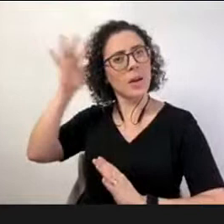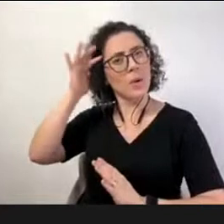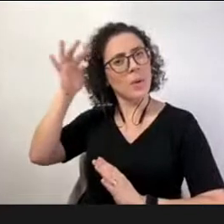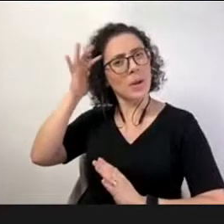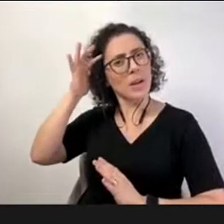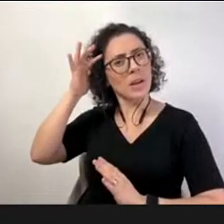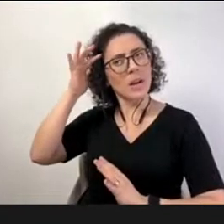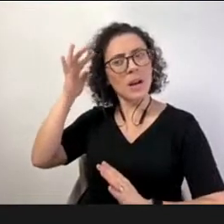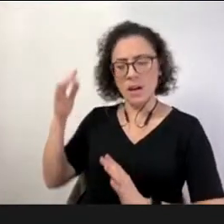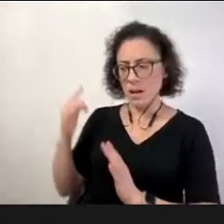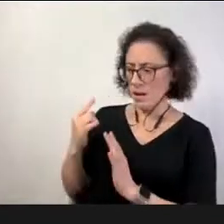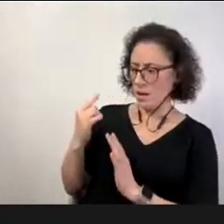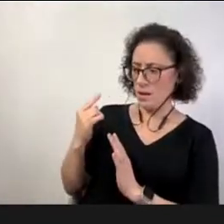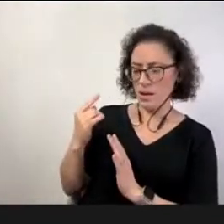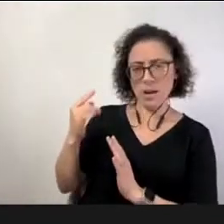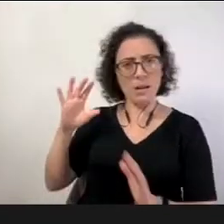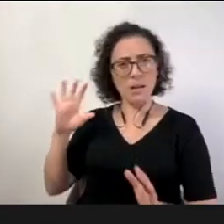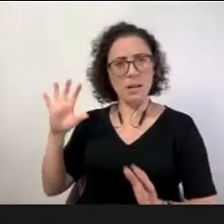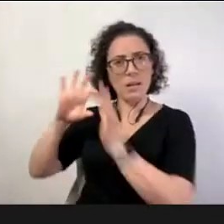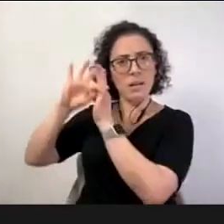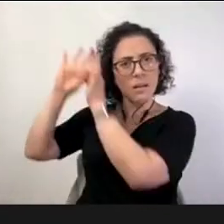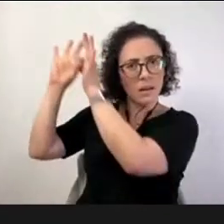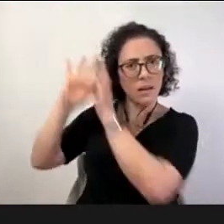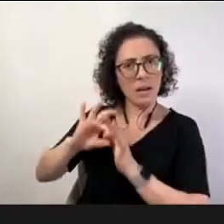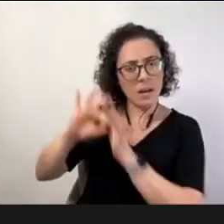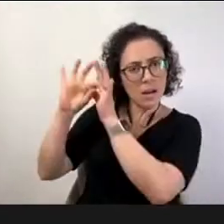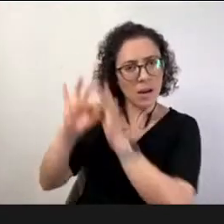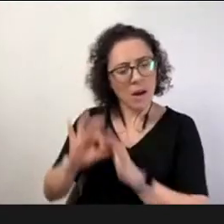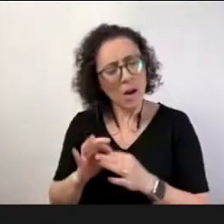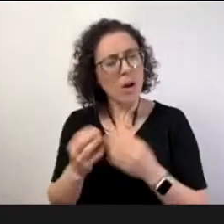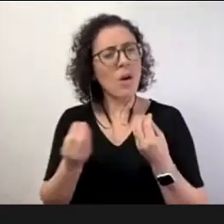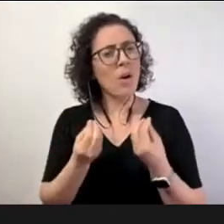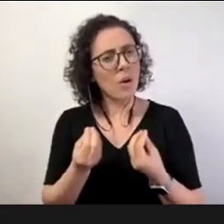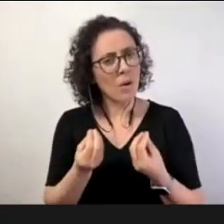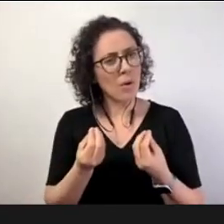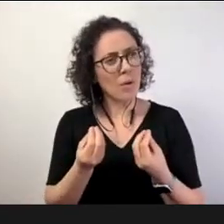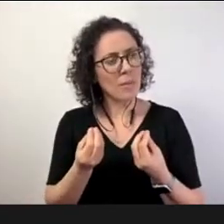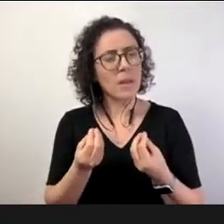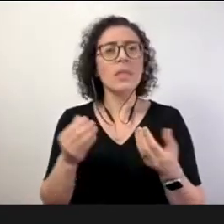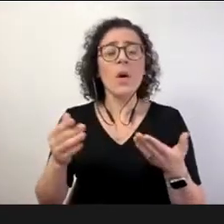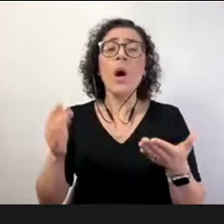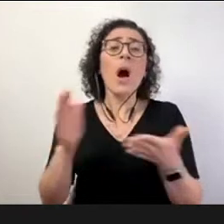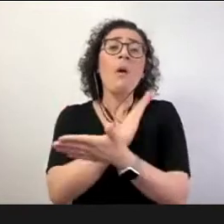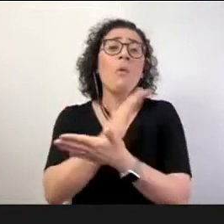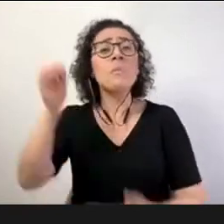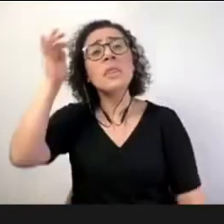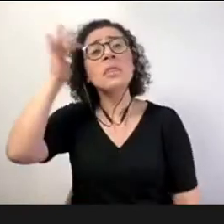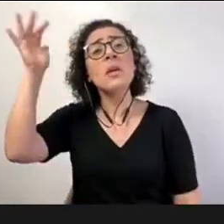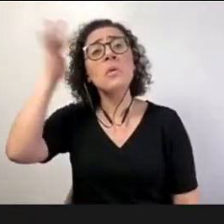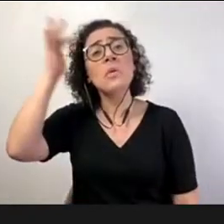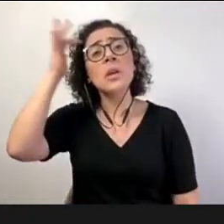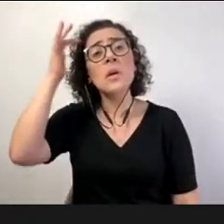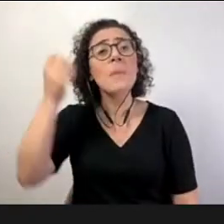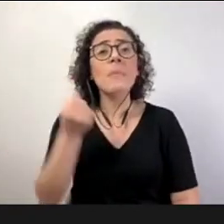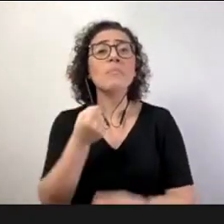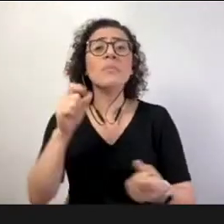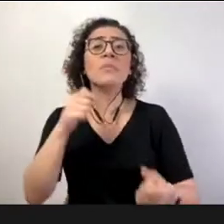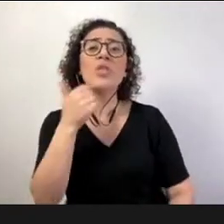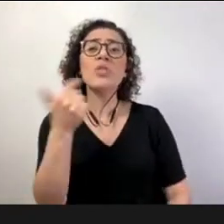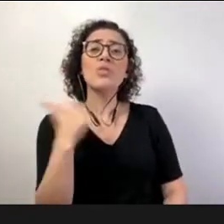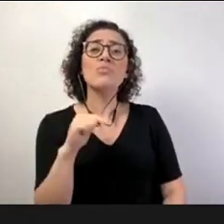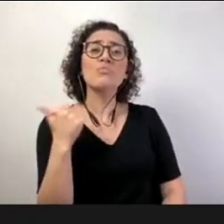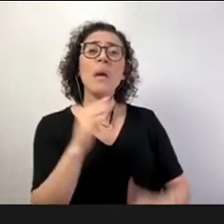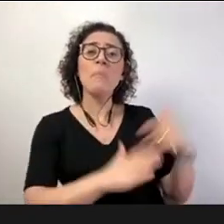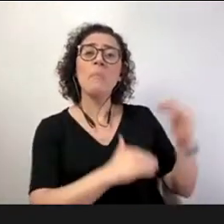teoria sem dúvida aquelas teorias que não chegam à prática não servem para nada e aquelas práticas que